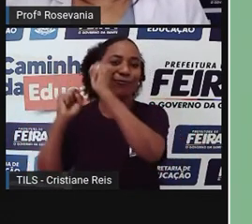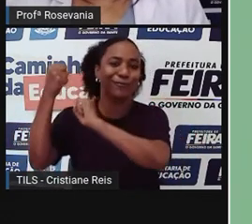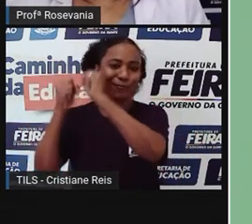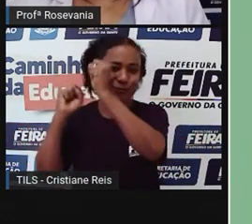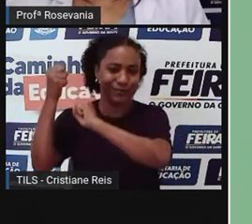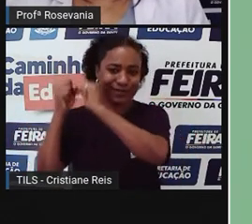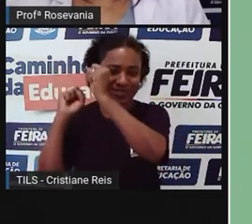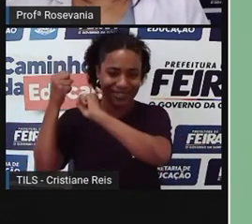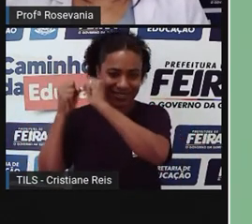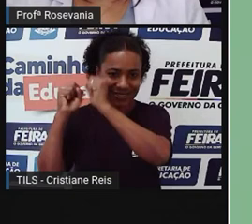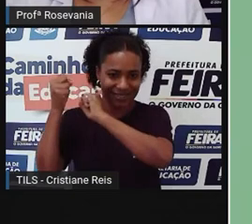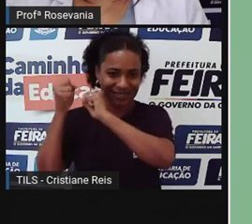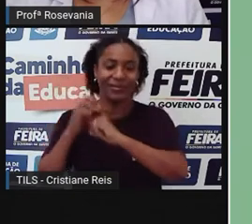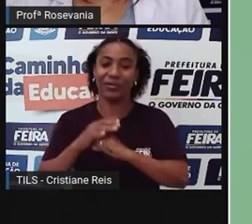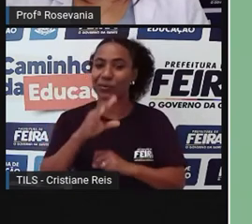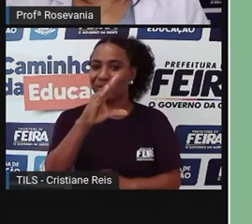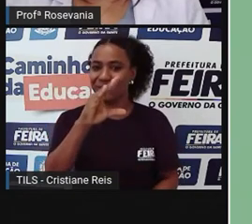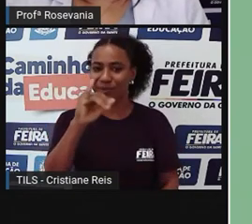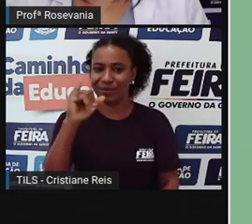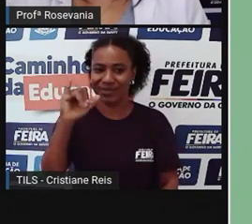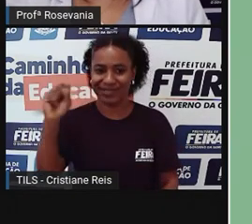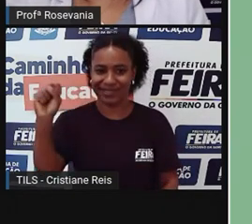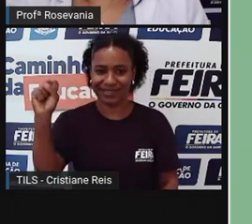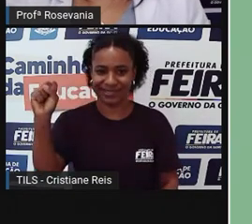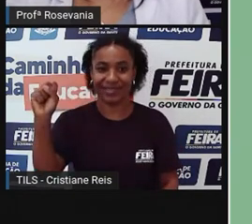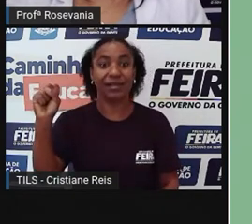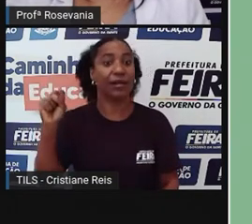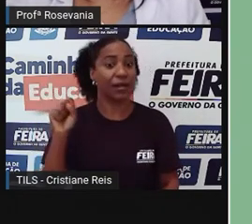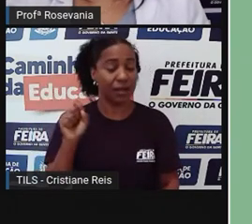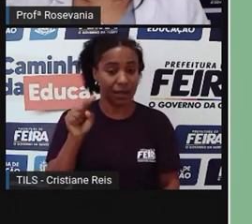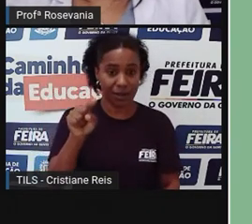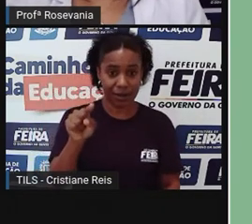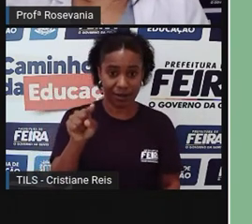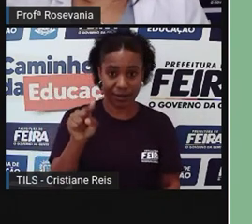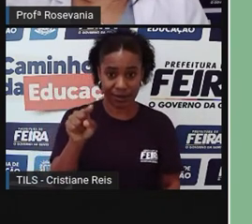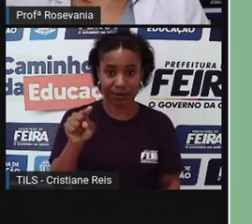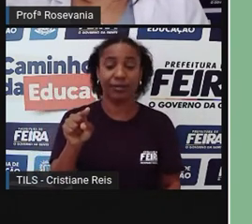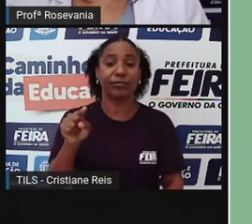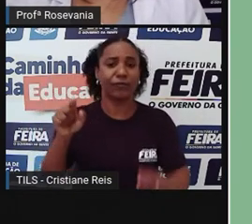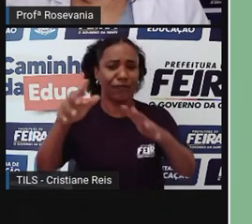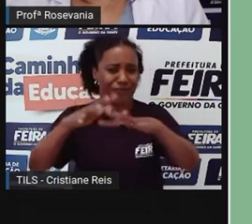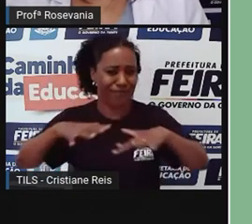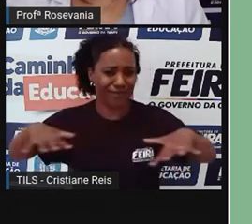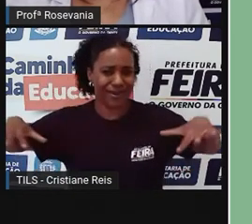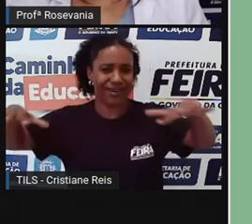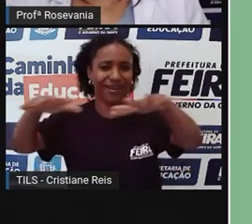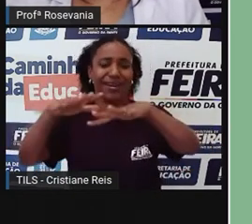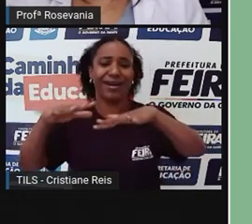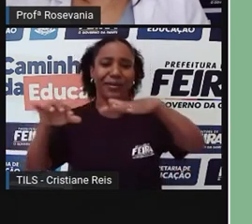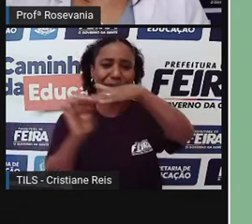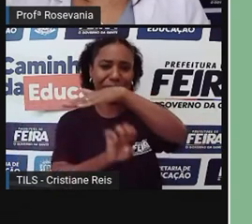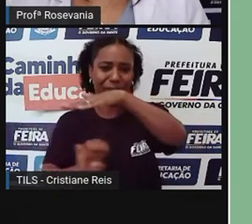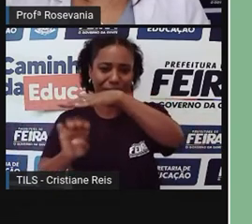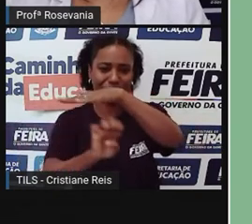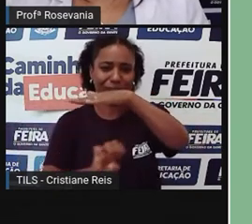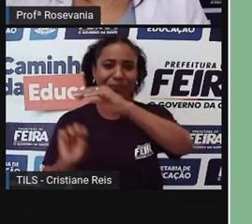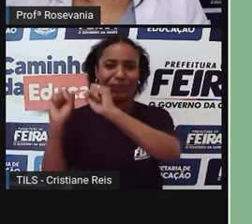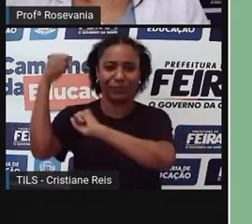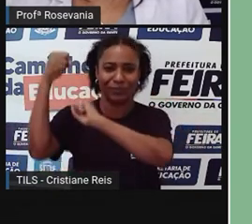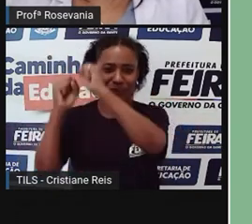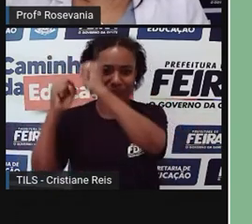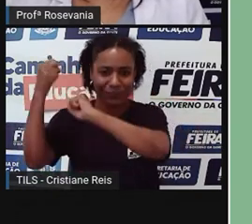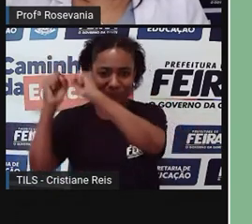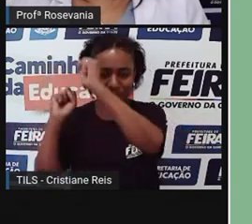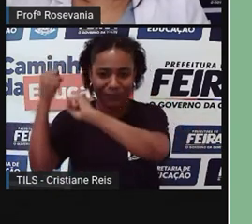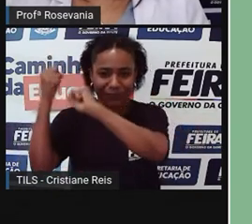Subaé, essa imagem, né, do Subaé, mas nós temos também o centro industrial da 324, e agora com a